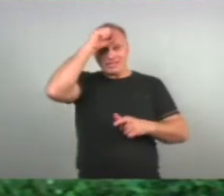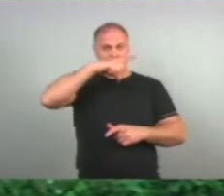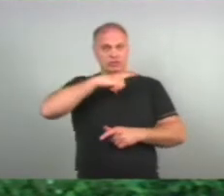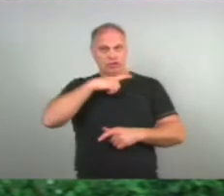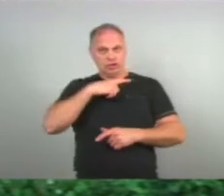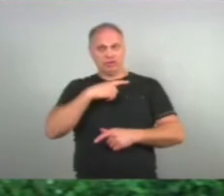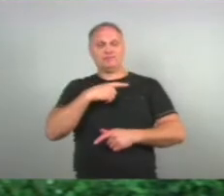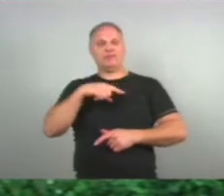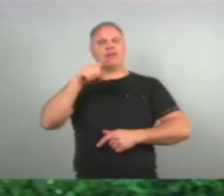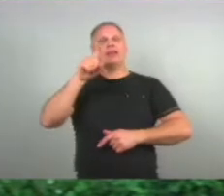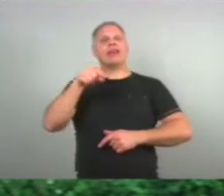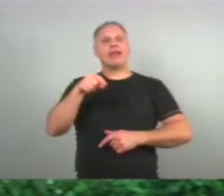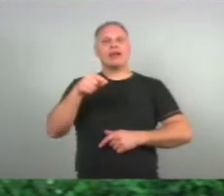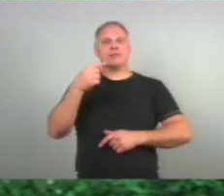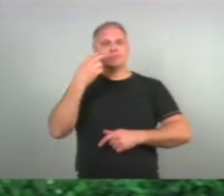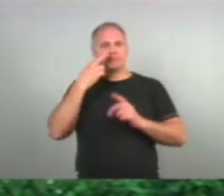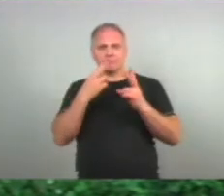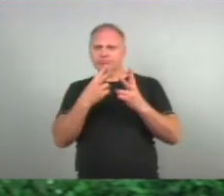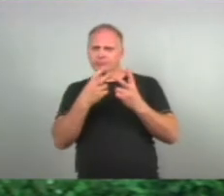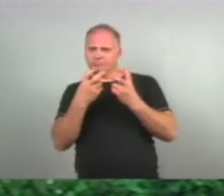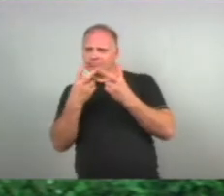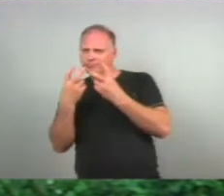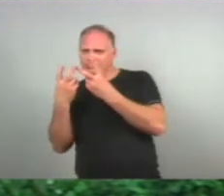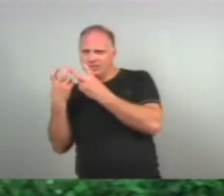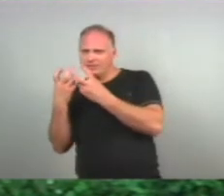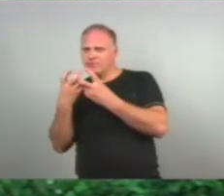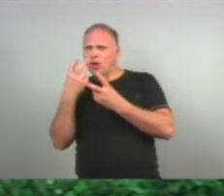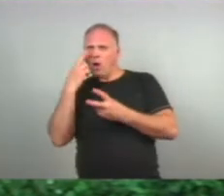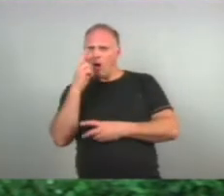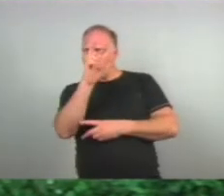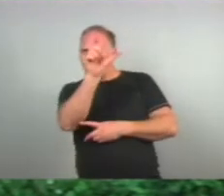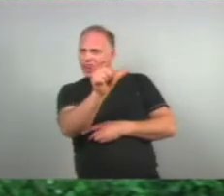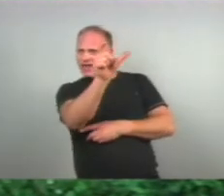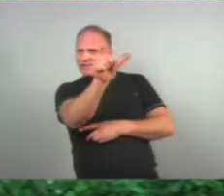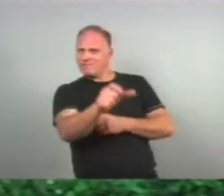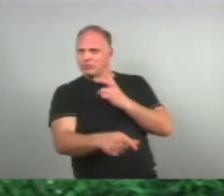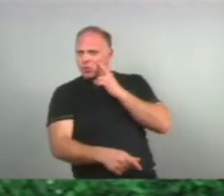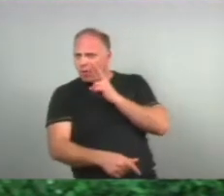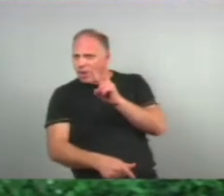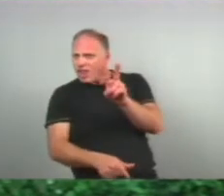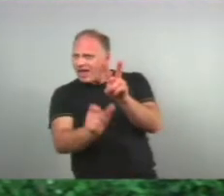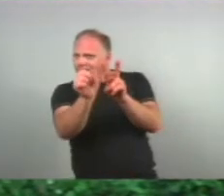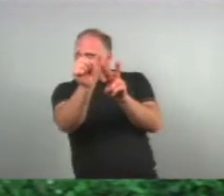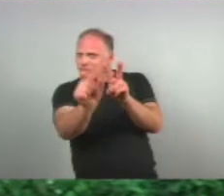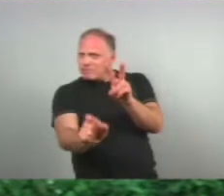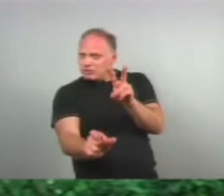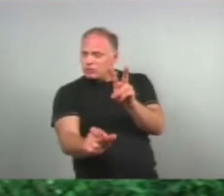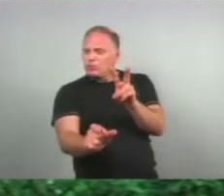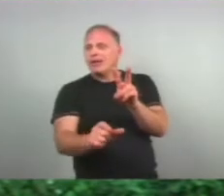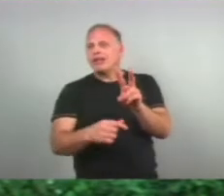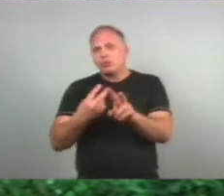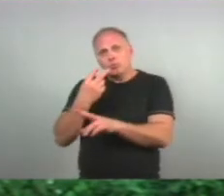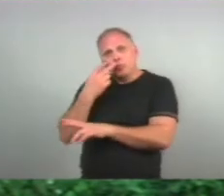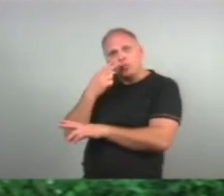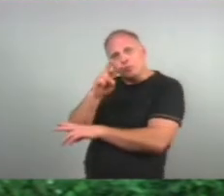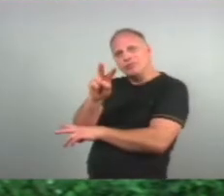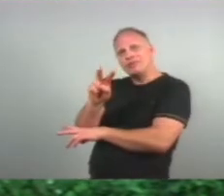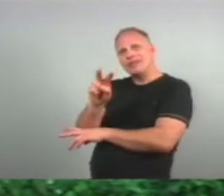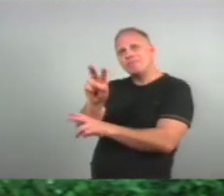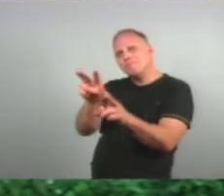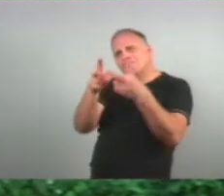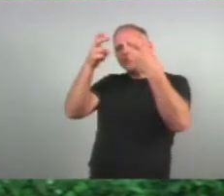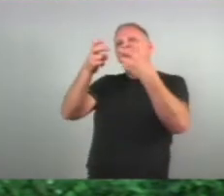o olhar O olhar olhar para o ser humano O nosso olhar Para o ser humano